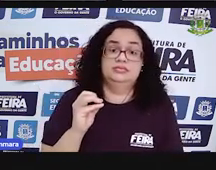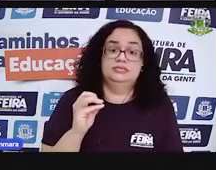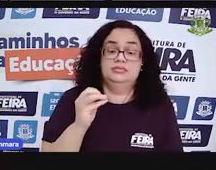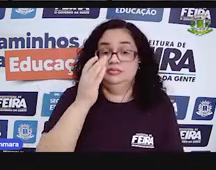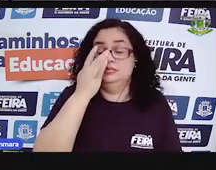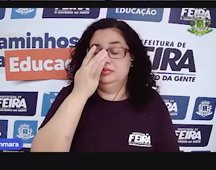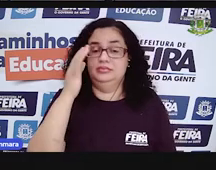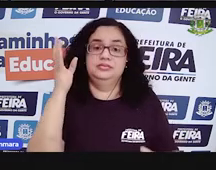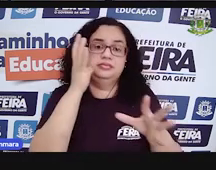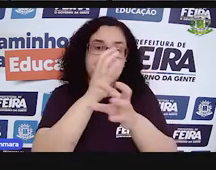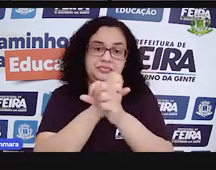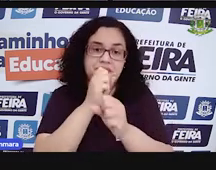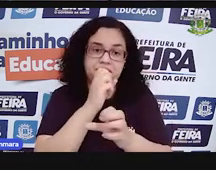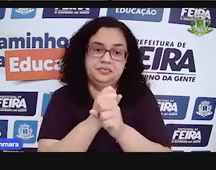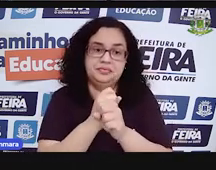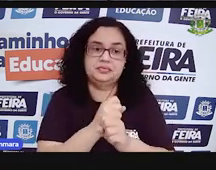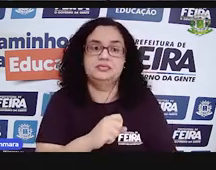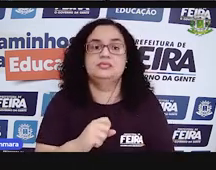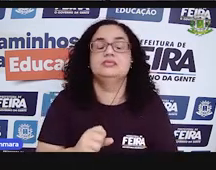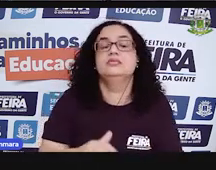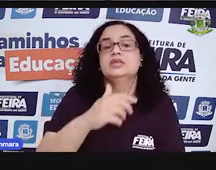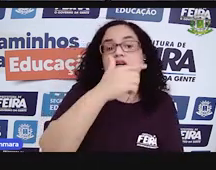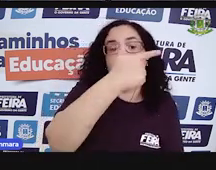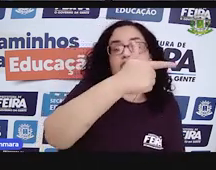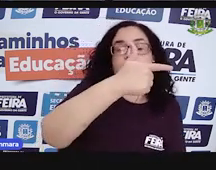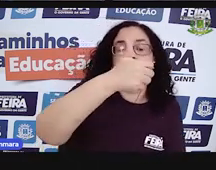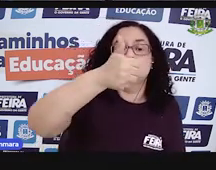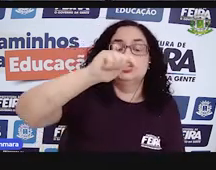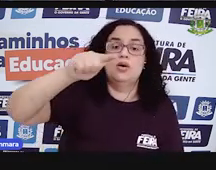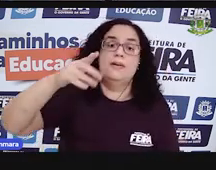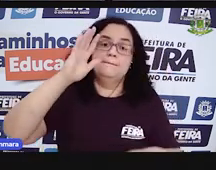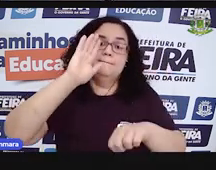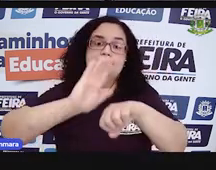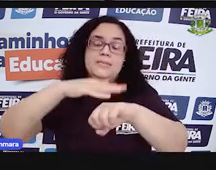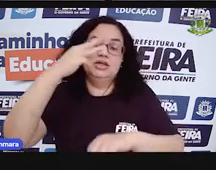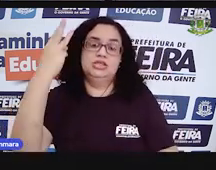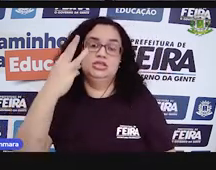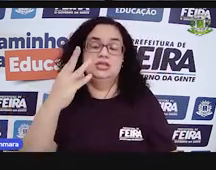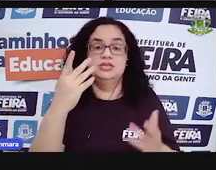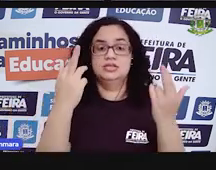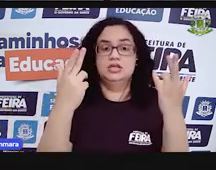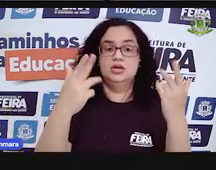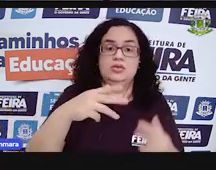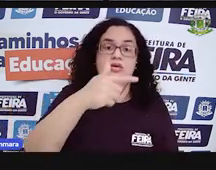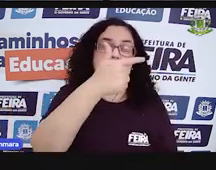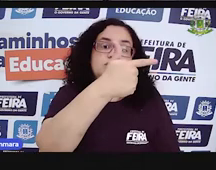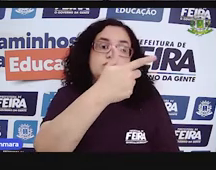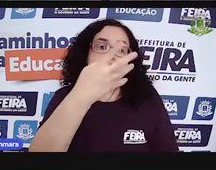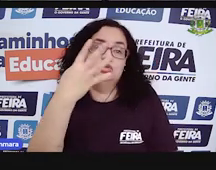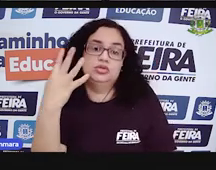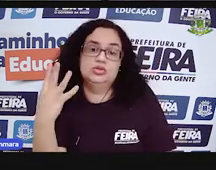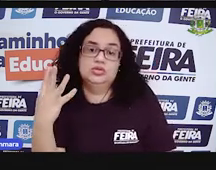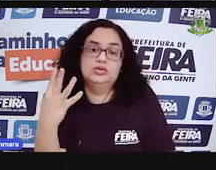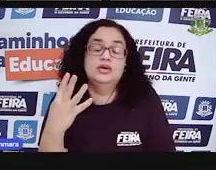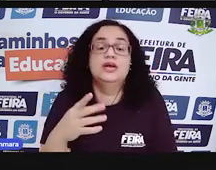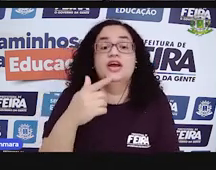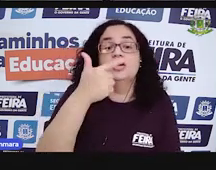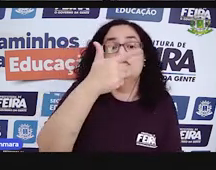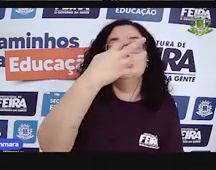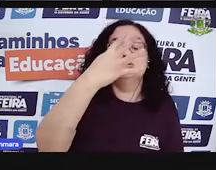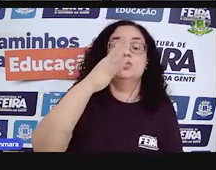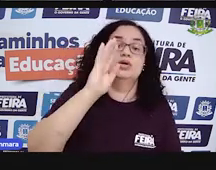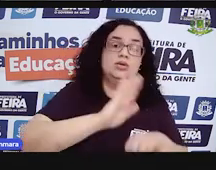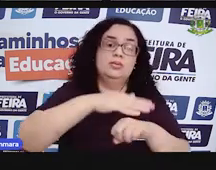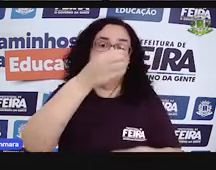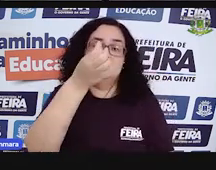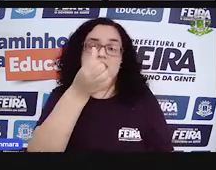tá, adição. 21 mais 3, 24. 24 mais 6, 30.